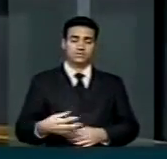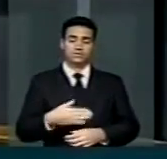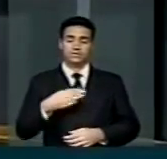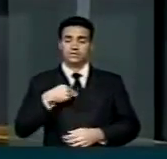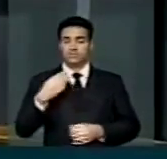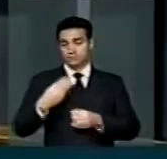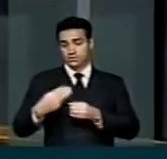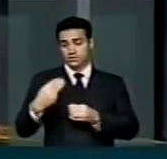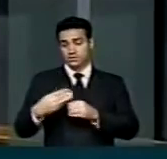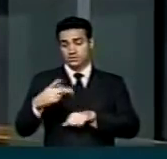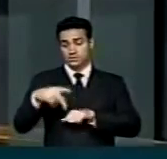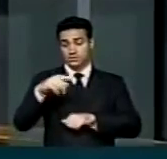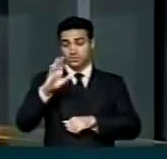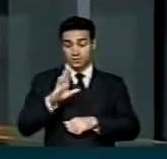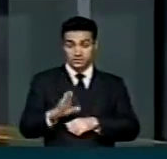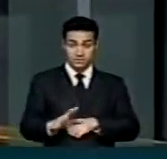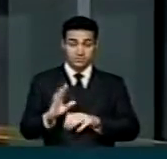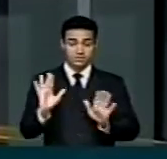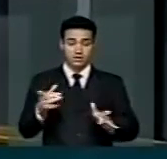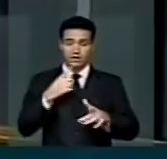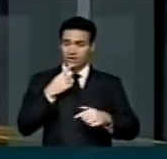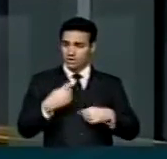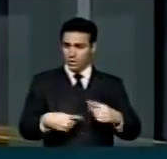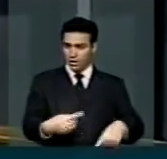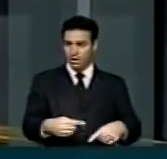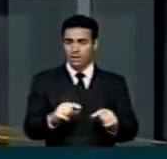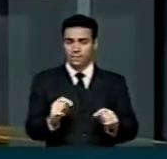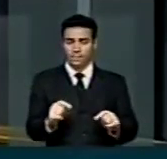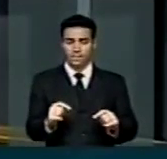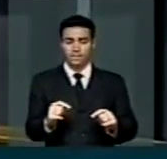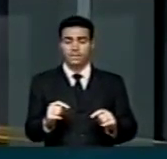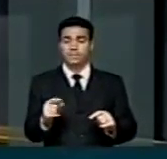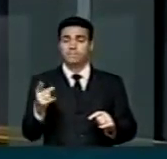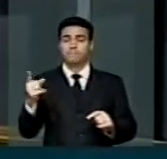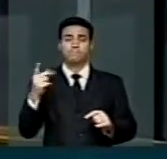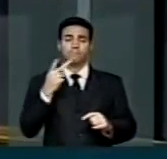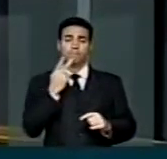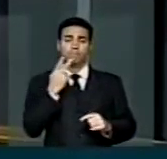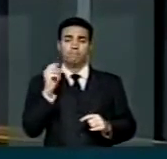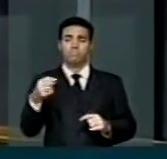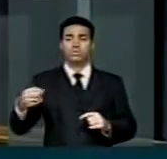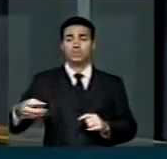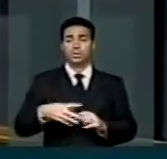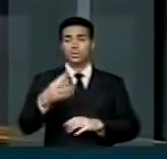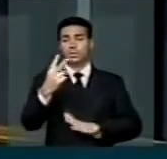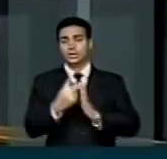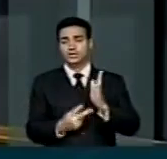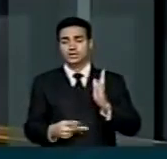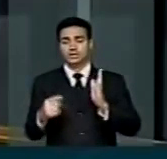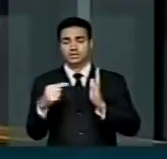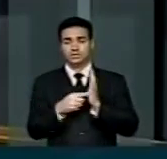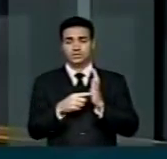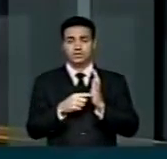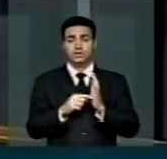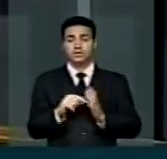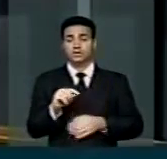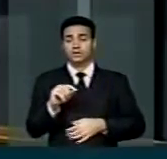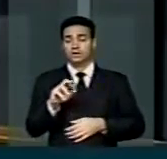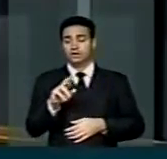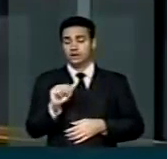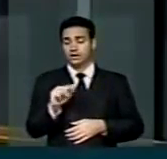municípios para Brasil. Deram uma enrolada aqui, presidente, quando vieram com a conversa do novo projeto do relator,